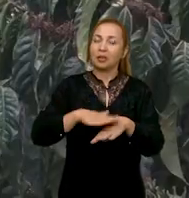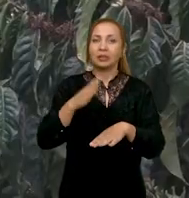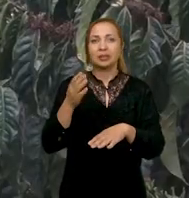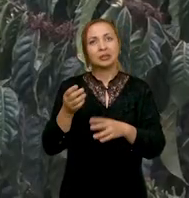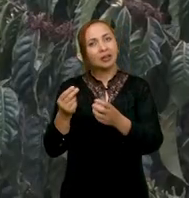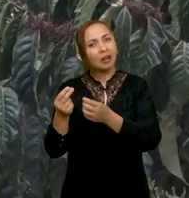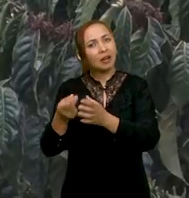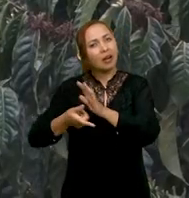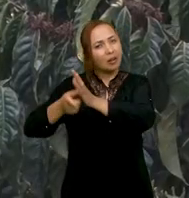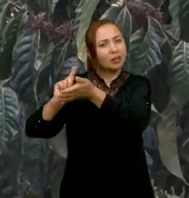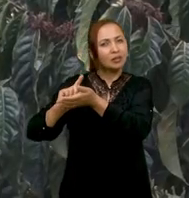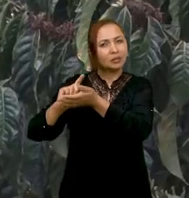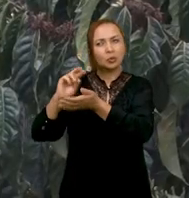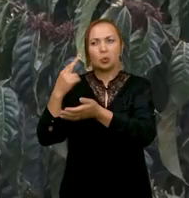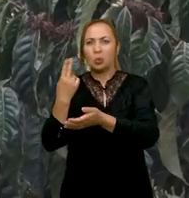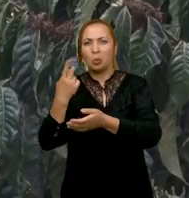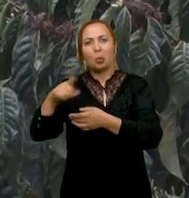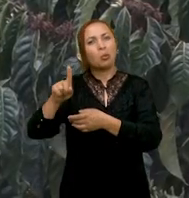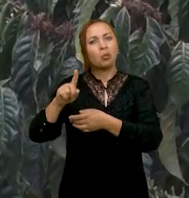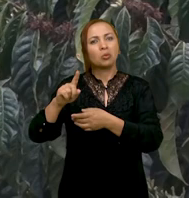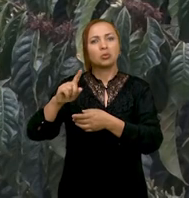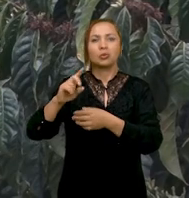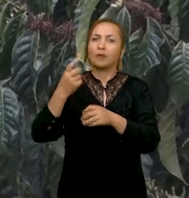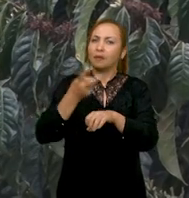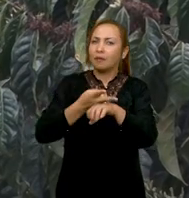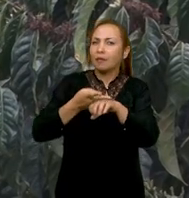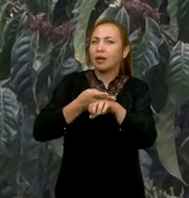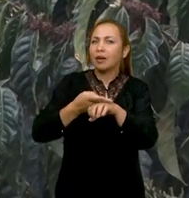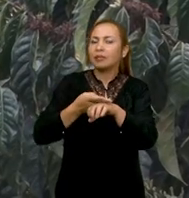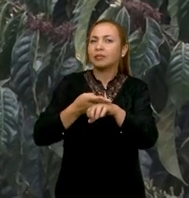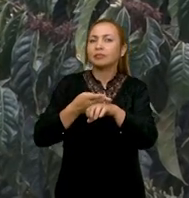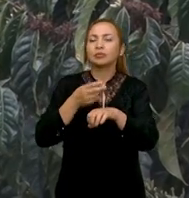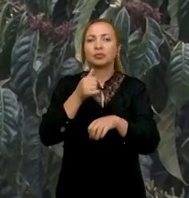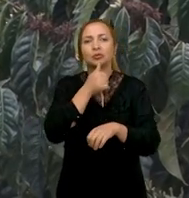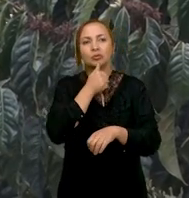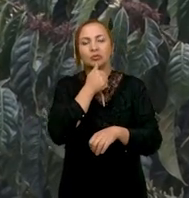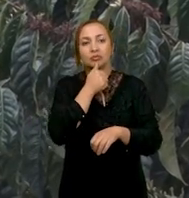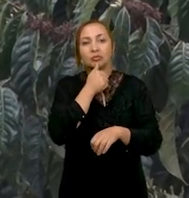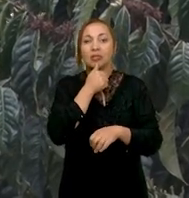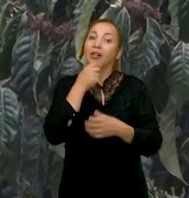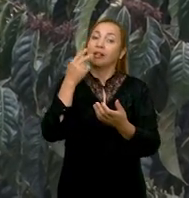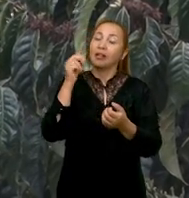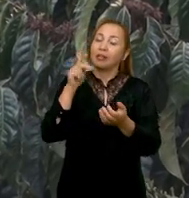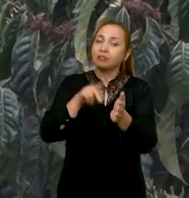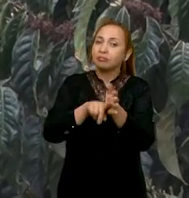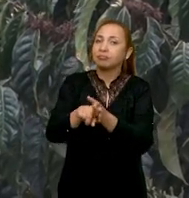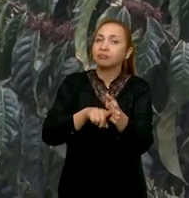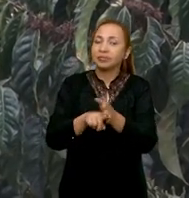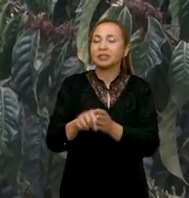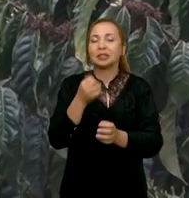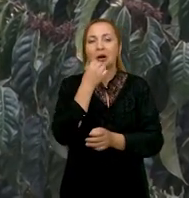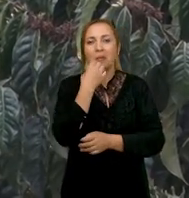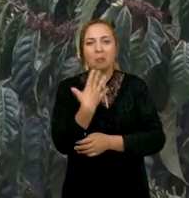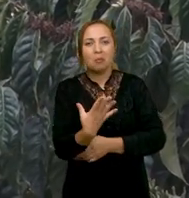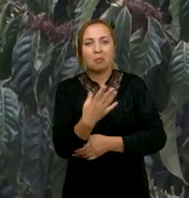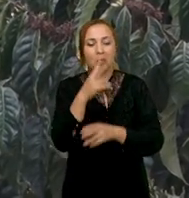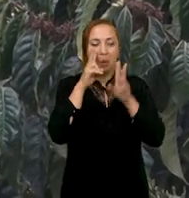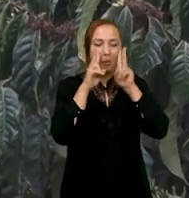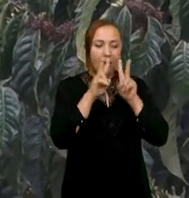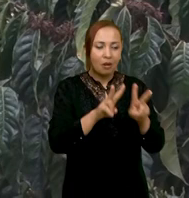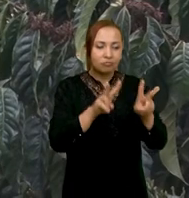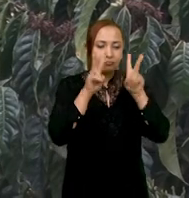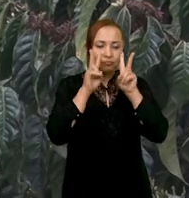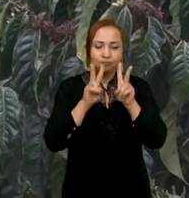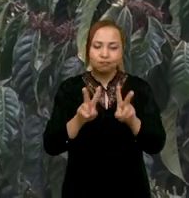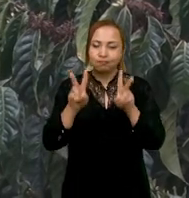cedo, outro estava médio, outro ainda verde, né? E aí, a pesquisa está indo bem nesse sentido aí, a gente está sempre